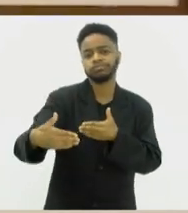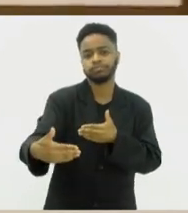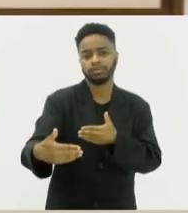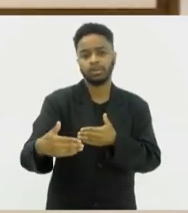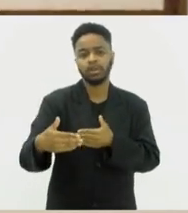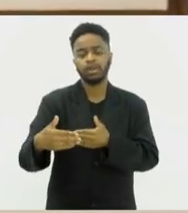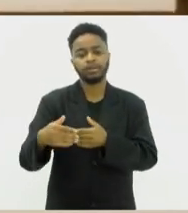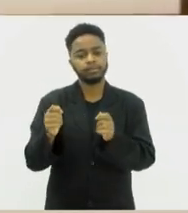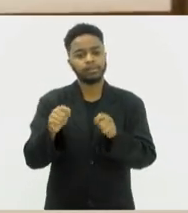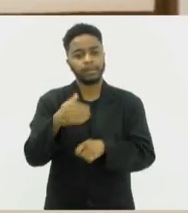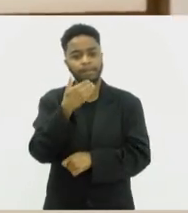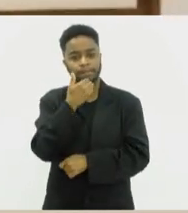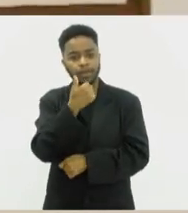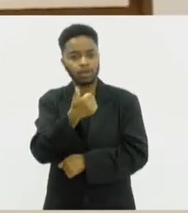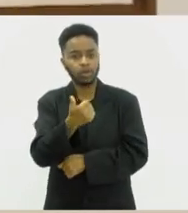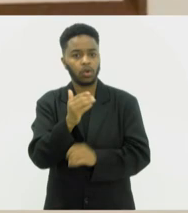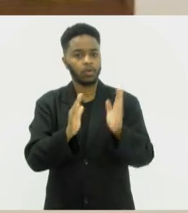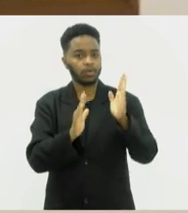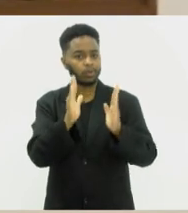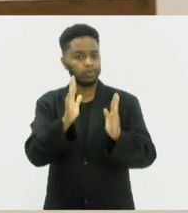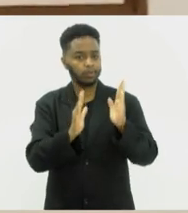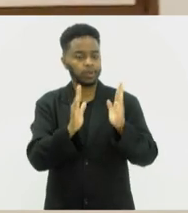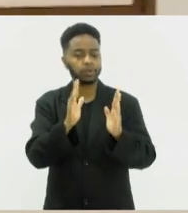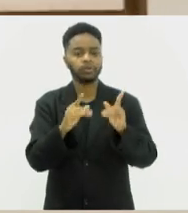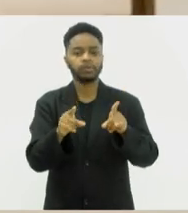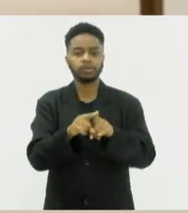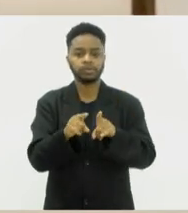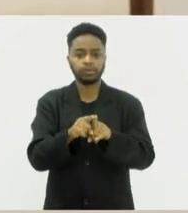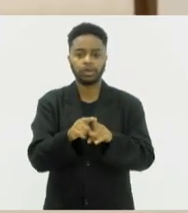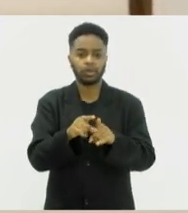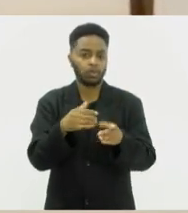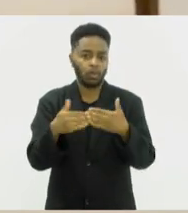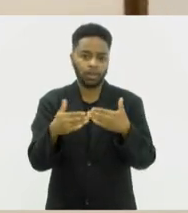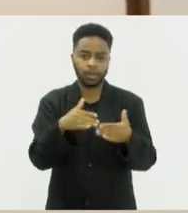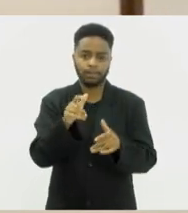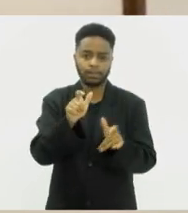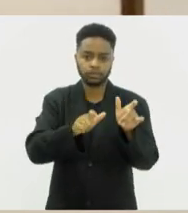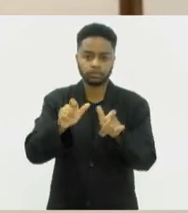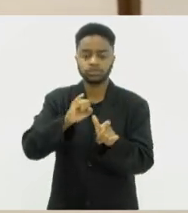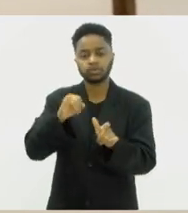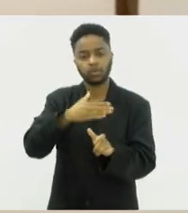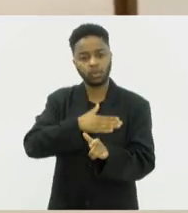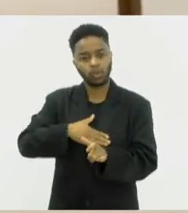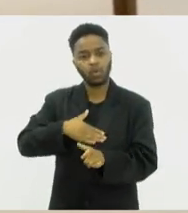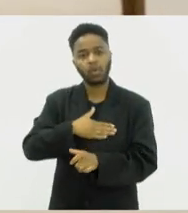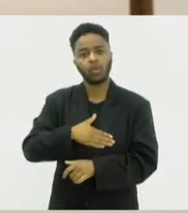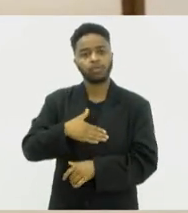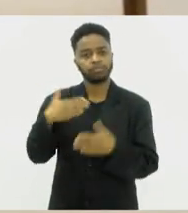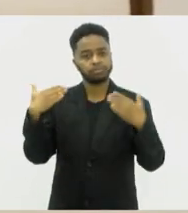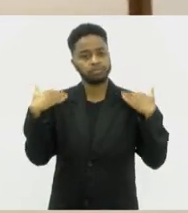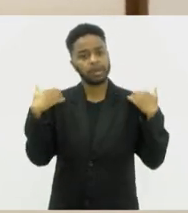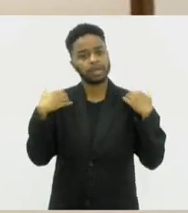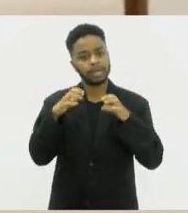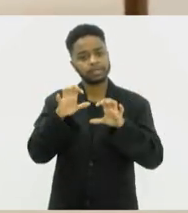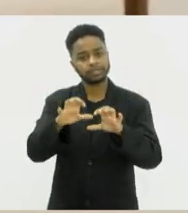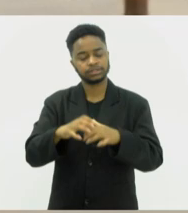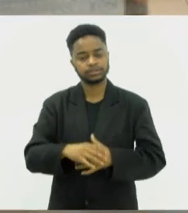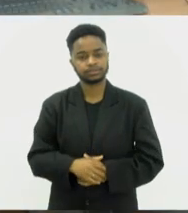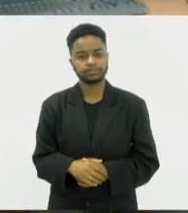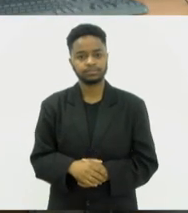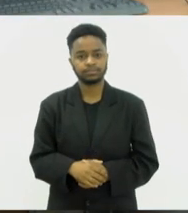tanto para a melhor temporada, quanto para todas as pessoas que gostam desse tipo de lazer.